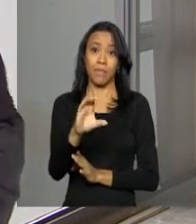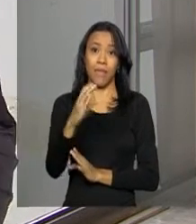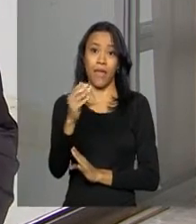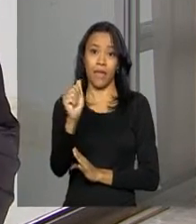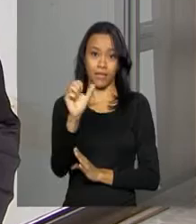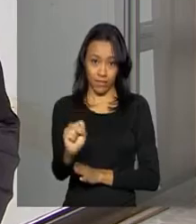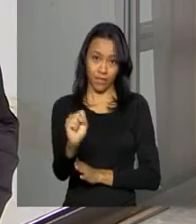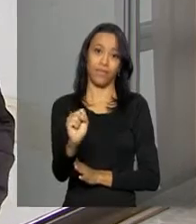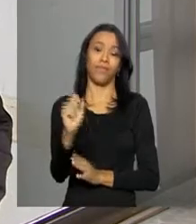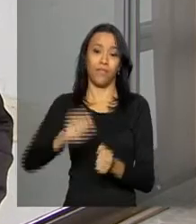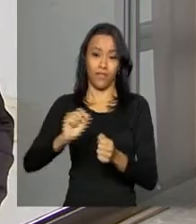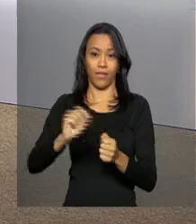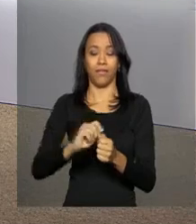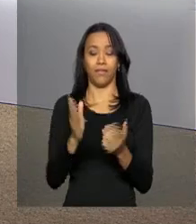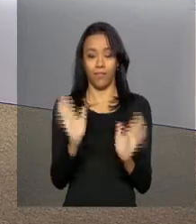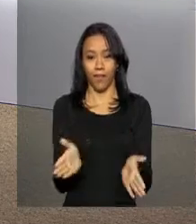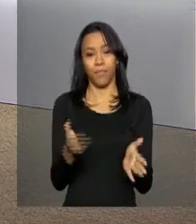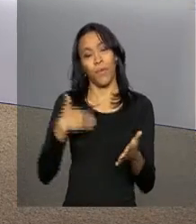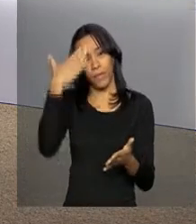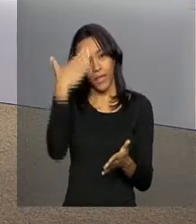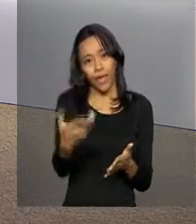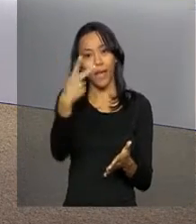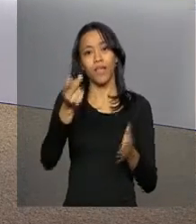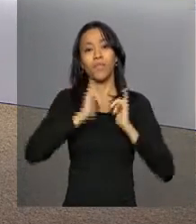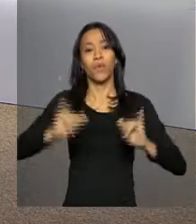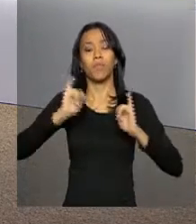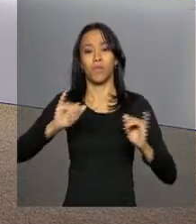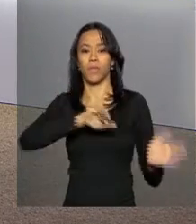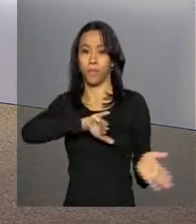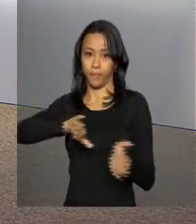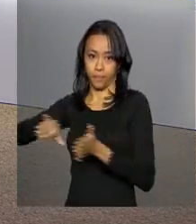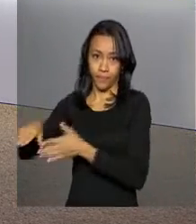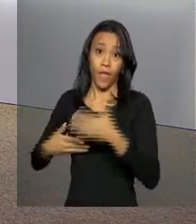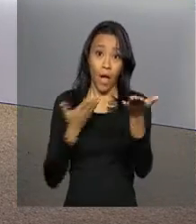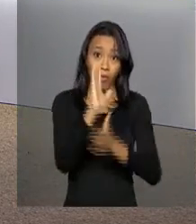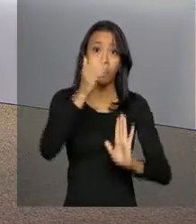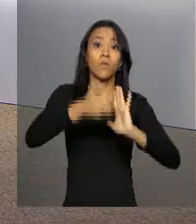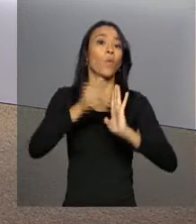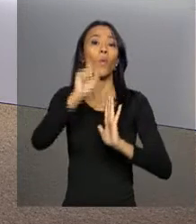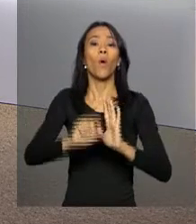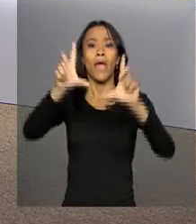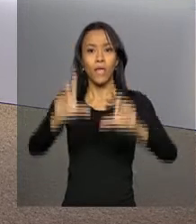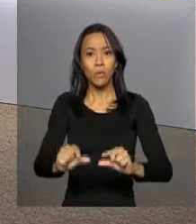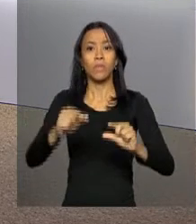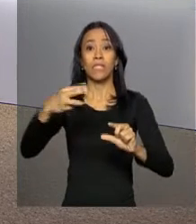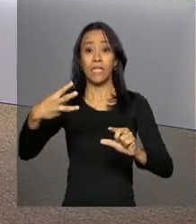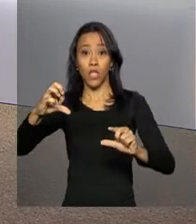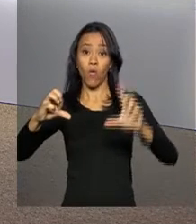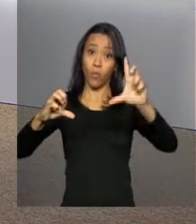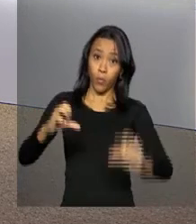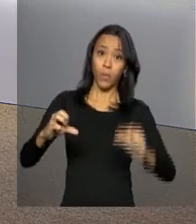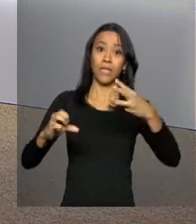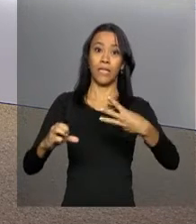artesanato brasileiro. Obrigada, Leandro, pelas suas informações. Aprovada no Senado, redução de 39 para 31